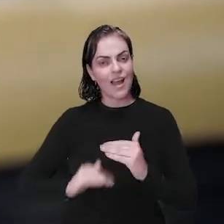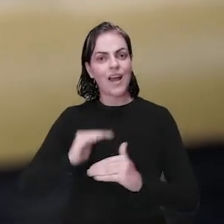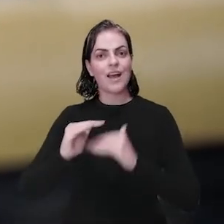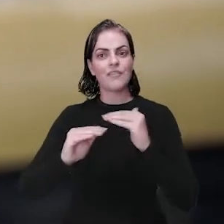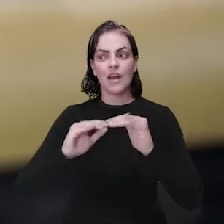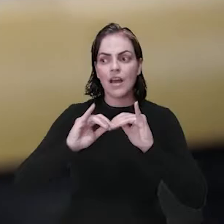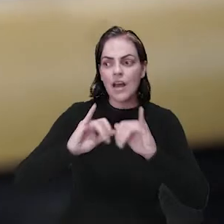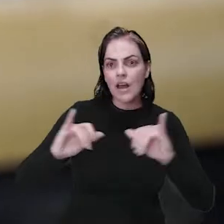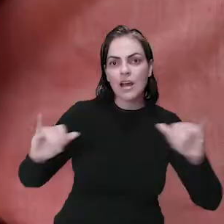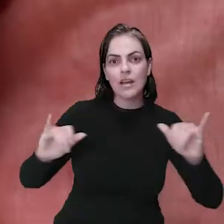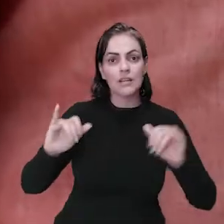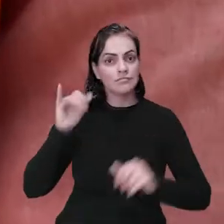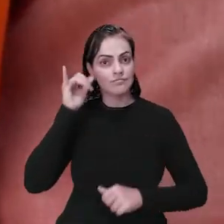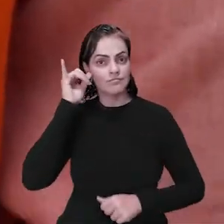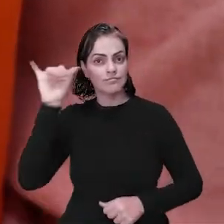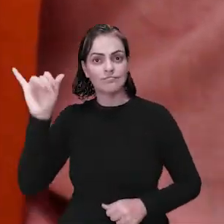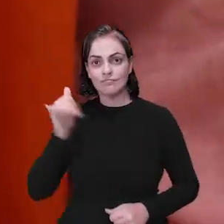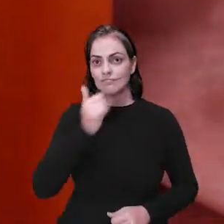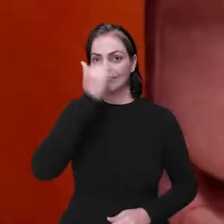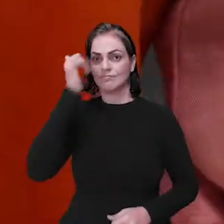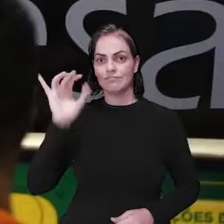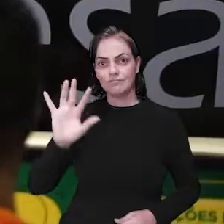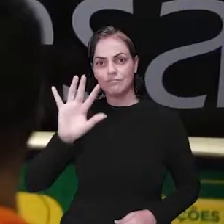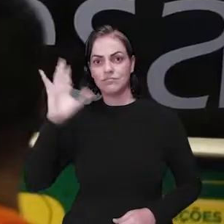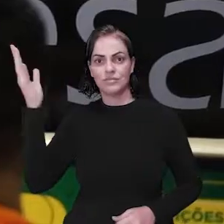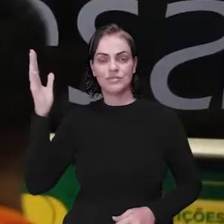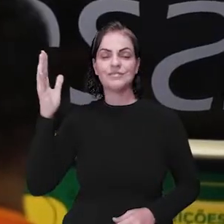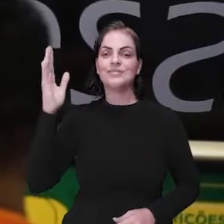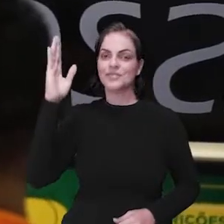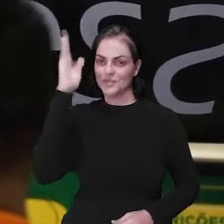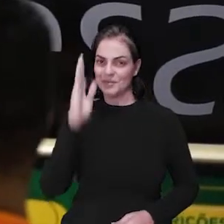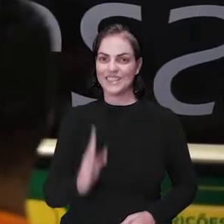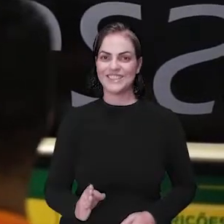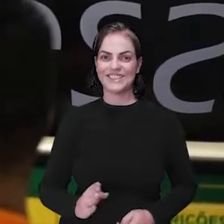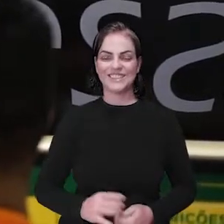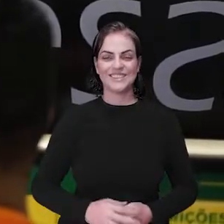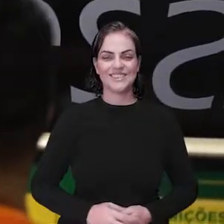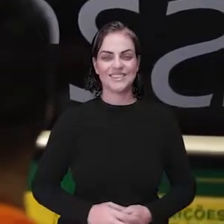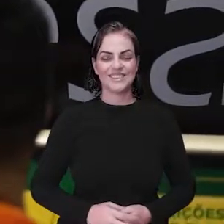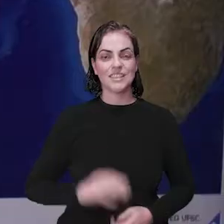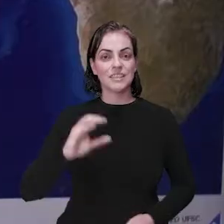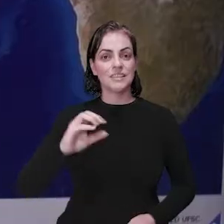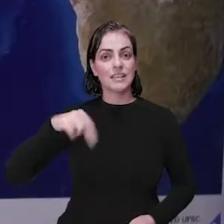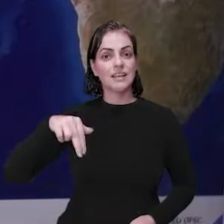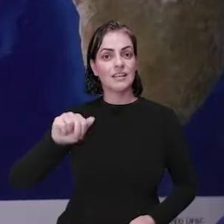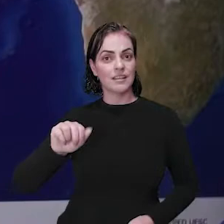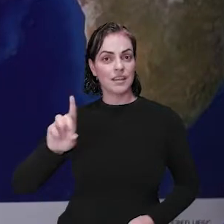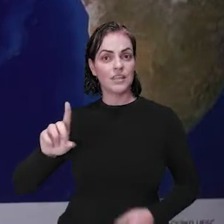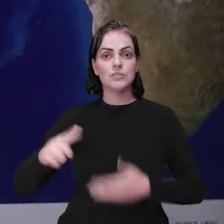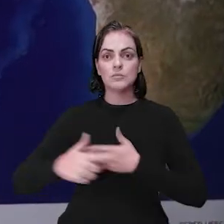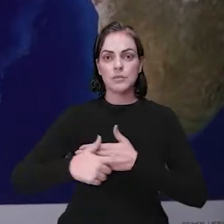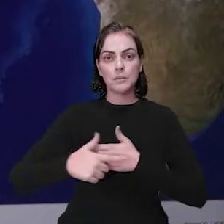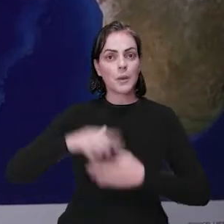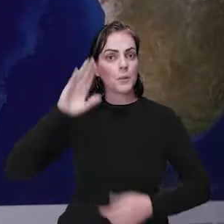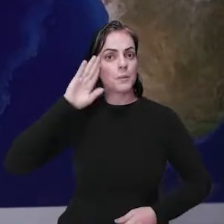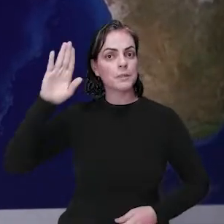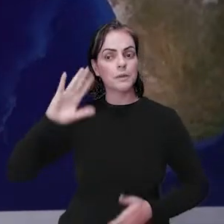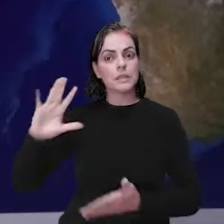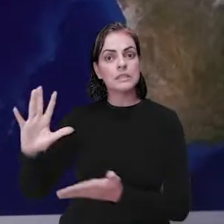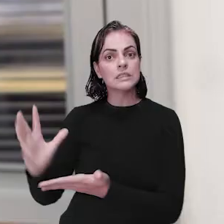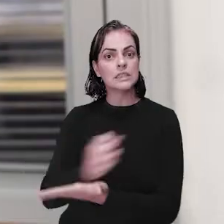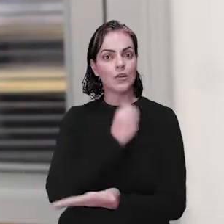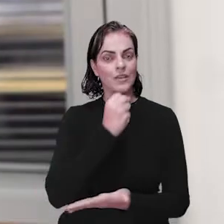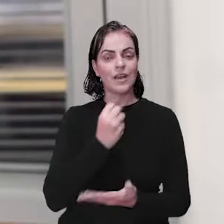emissão de alertas para prevenção de desastres no país. O Senad tem essa função, o papel principal